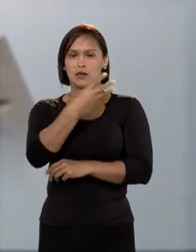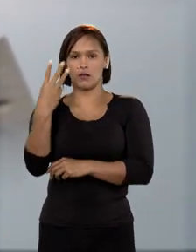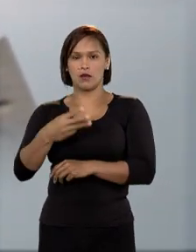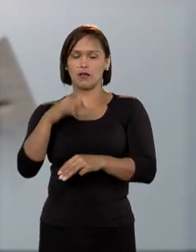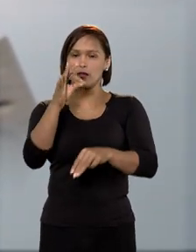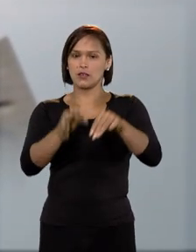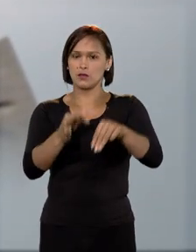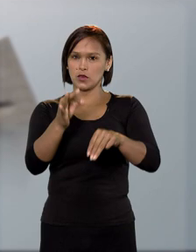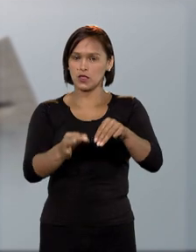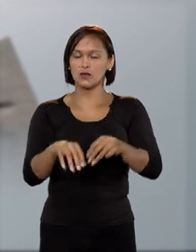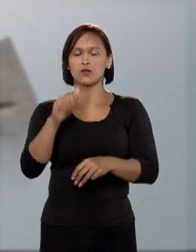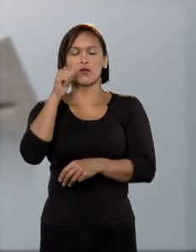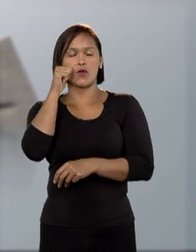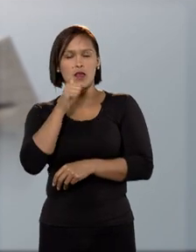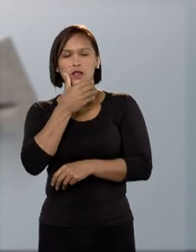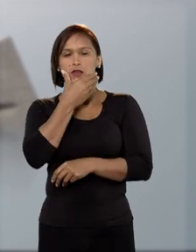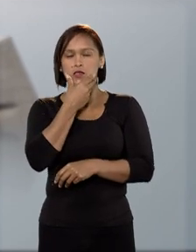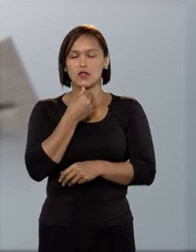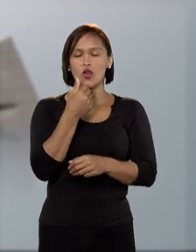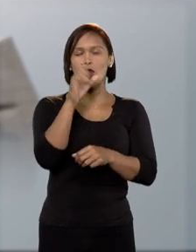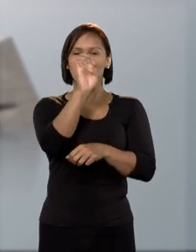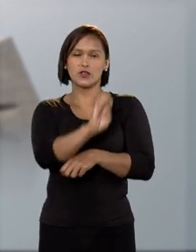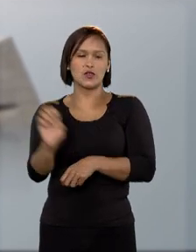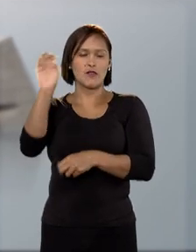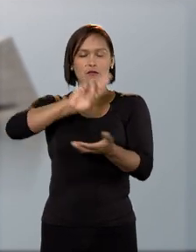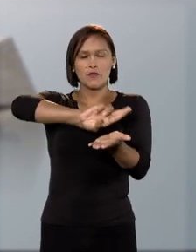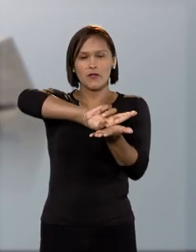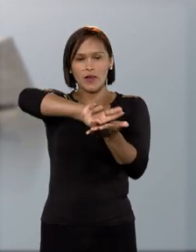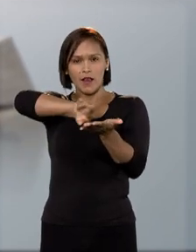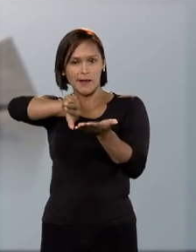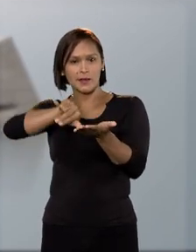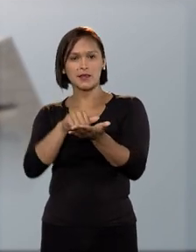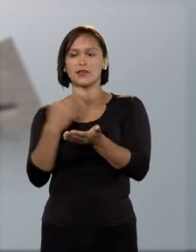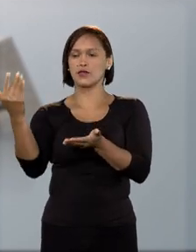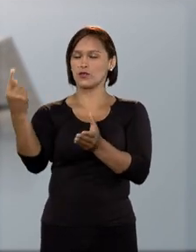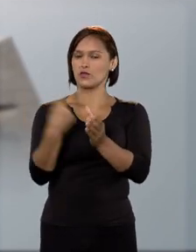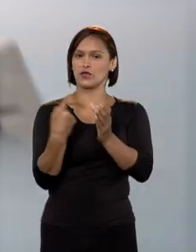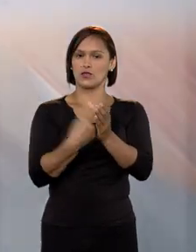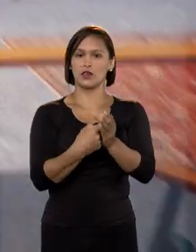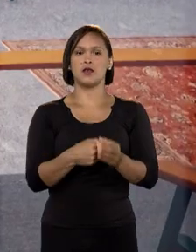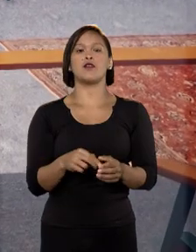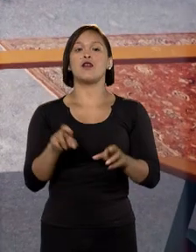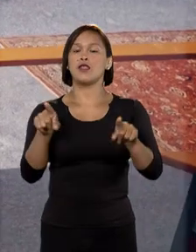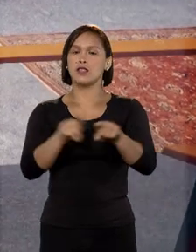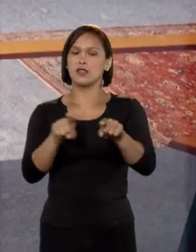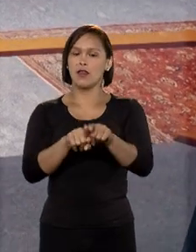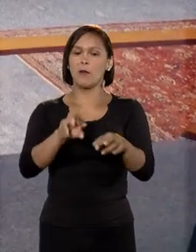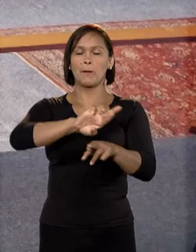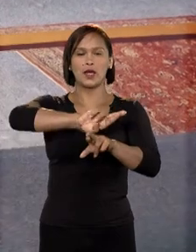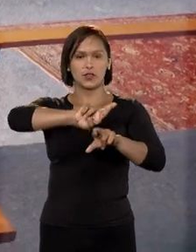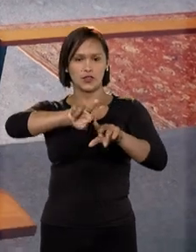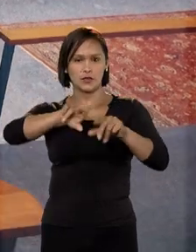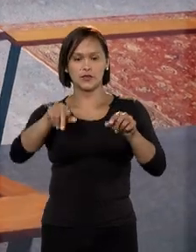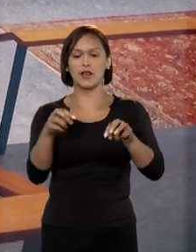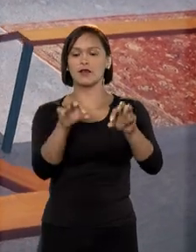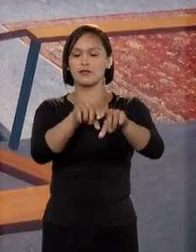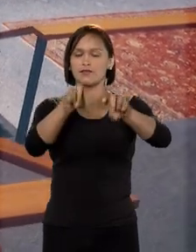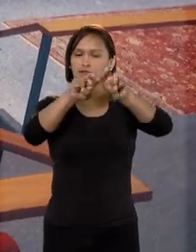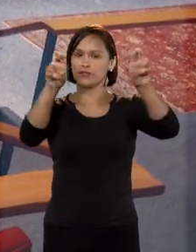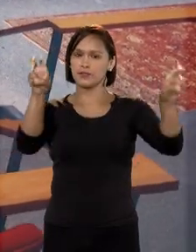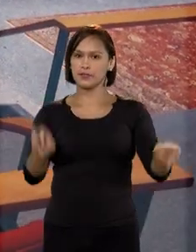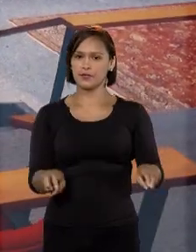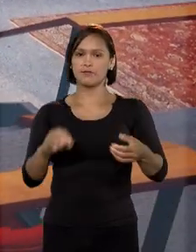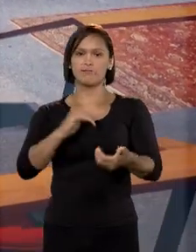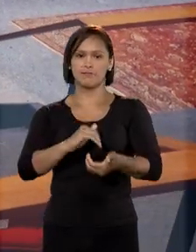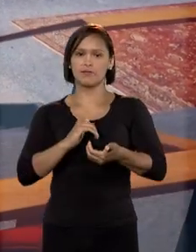33 ministros, entre homens e mulheres, vindos de diferentes estados e regiões. Diversa também é a distribuição das